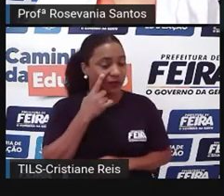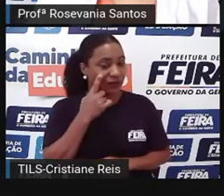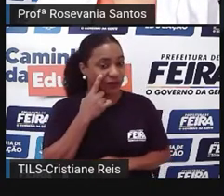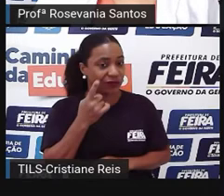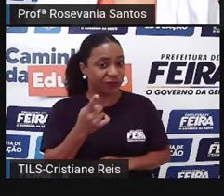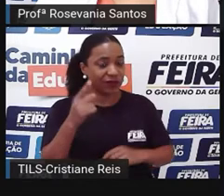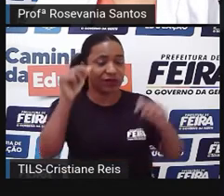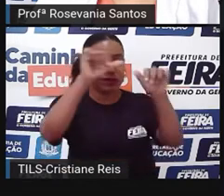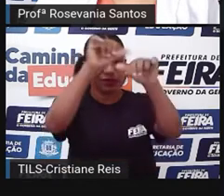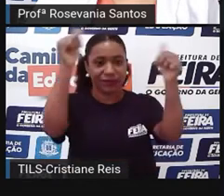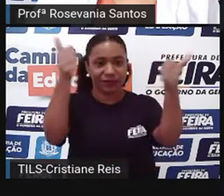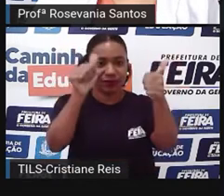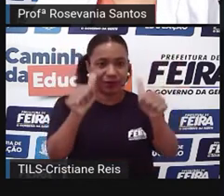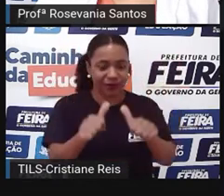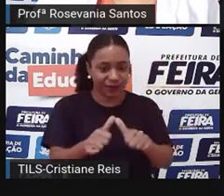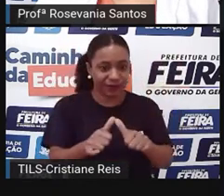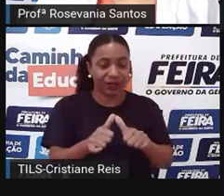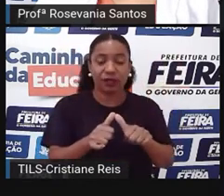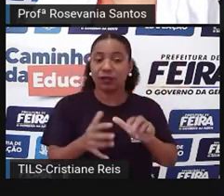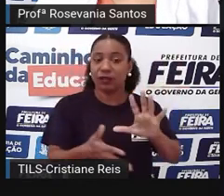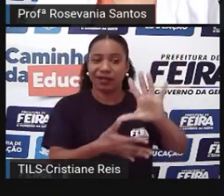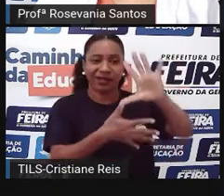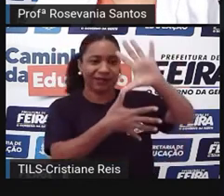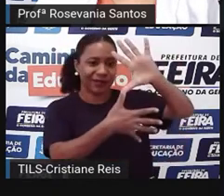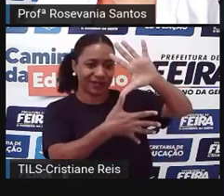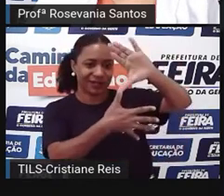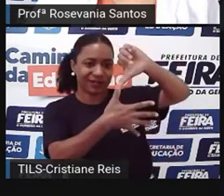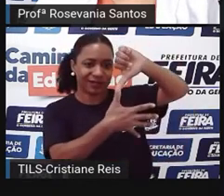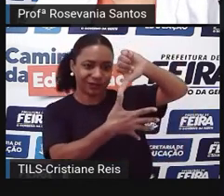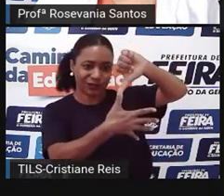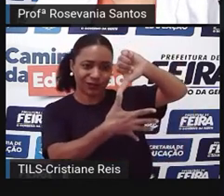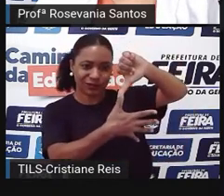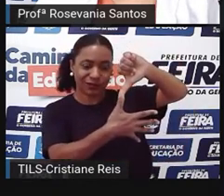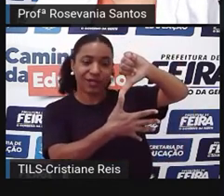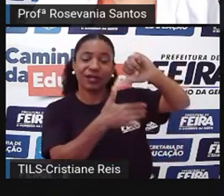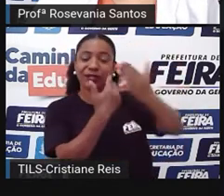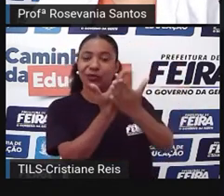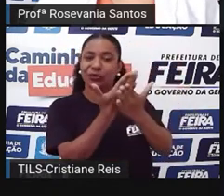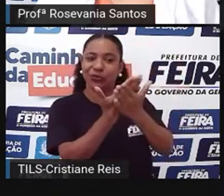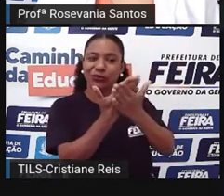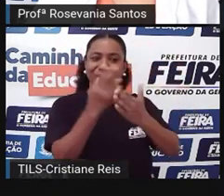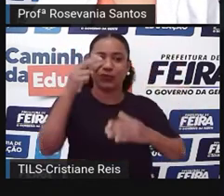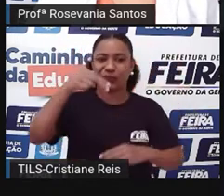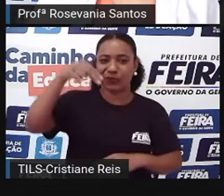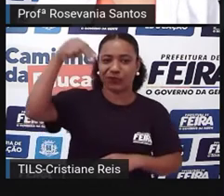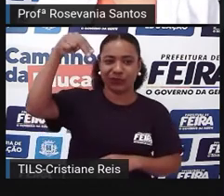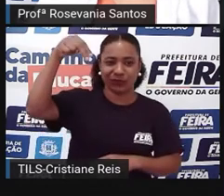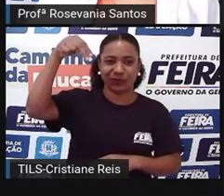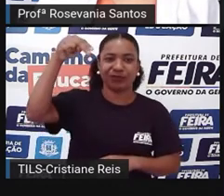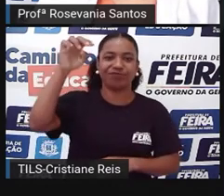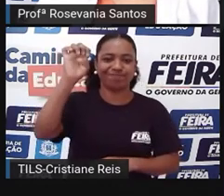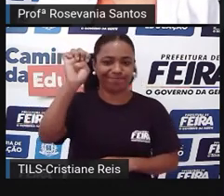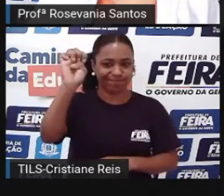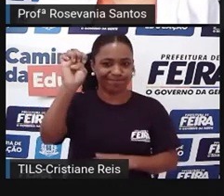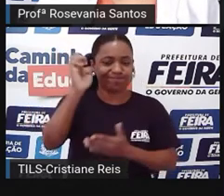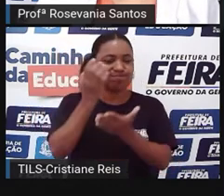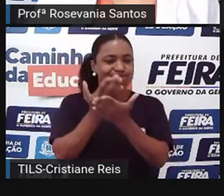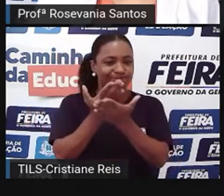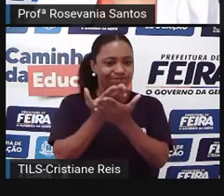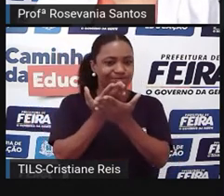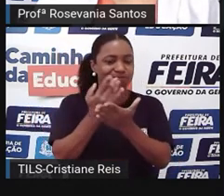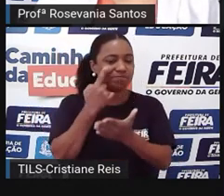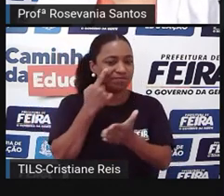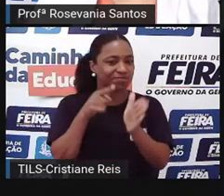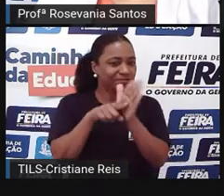aqui tem um mapa, né, da América do Sul, é esse pedacinho aqui do Nordeste que a gente está estudando, tá vendo? Então, essa foi considerada, né,